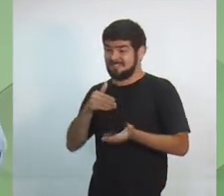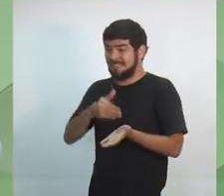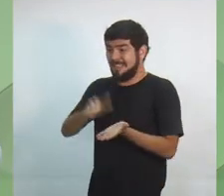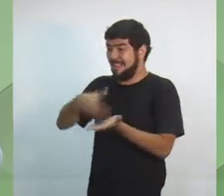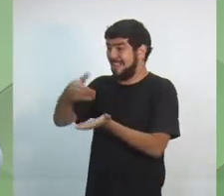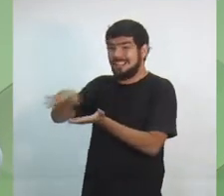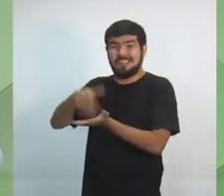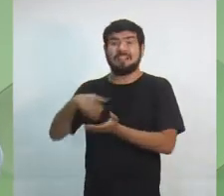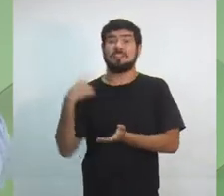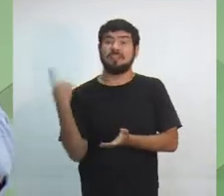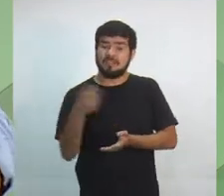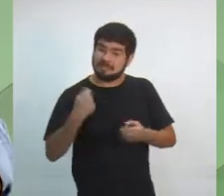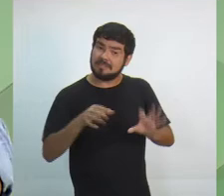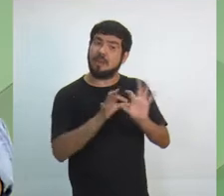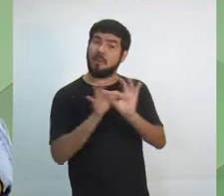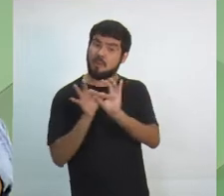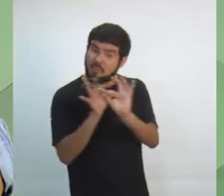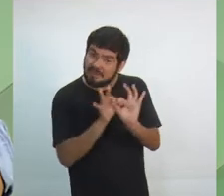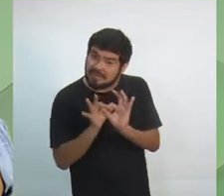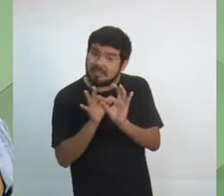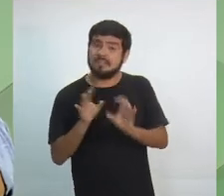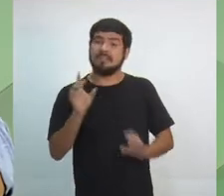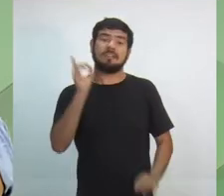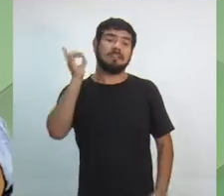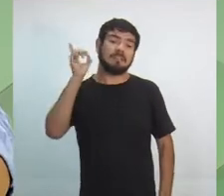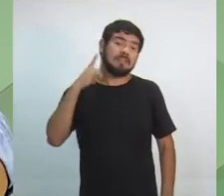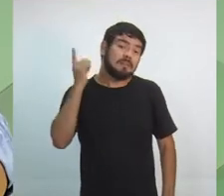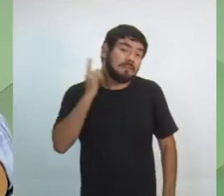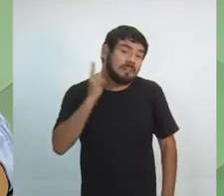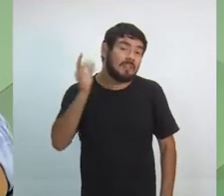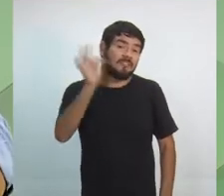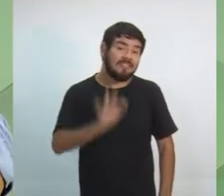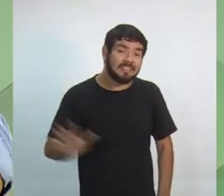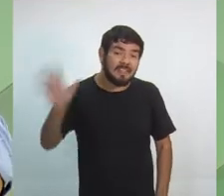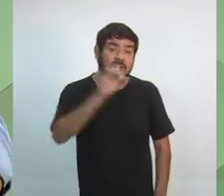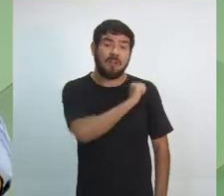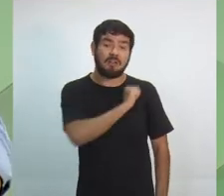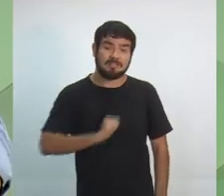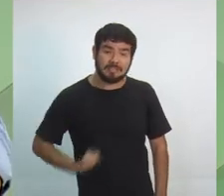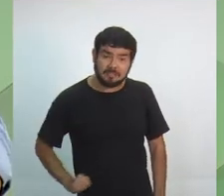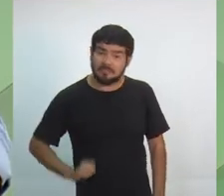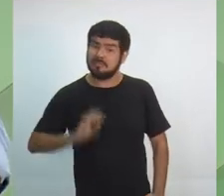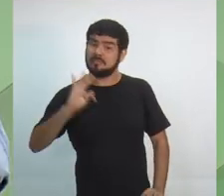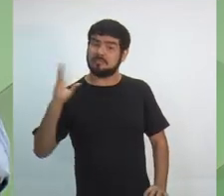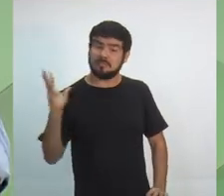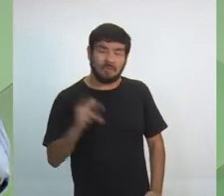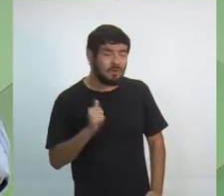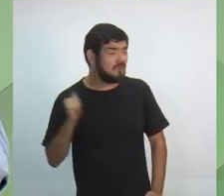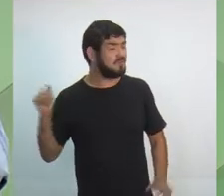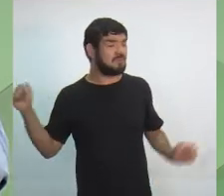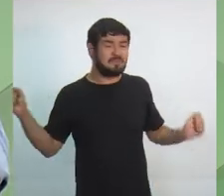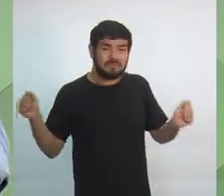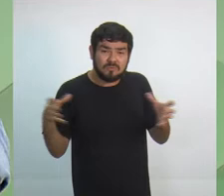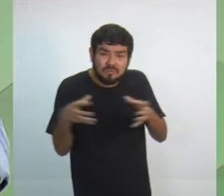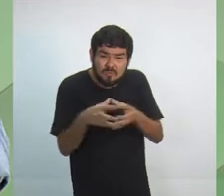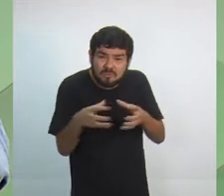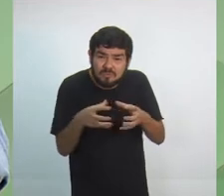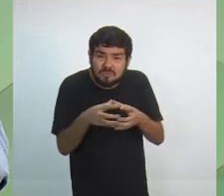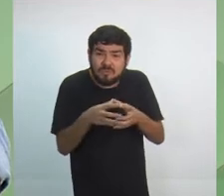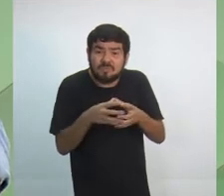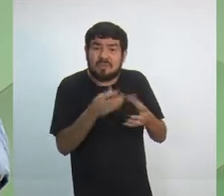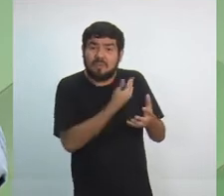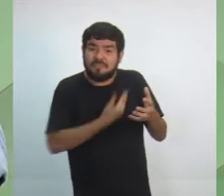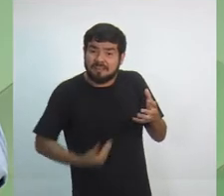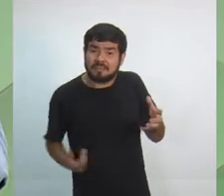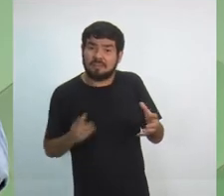precisamos unir nossa bancada. Deputados federais, senadores, vou junto aos governadores dos estados do norte para que a gente